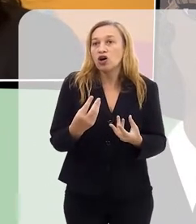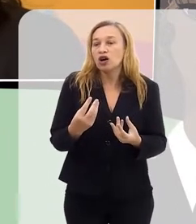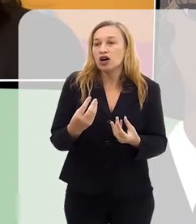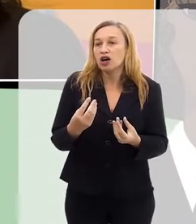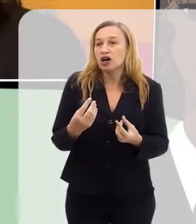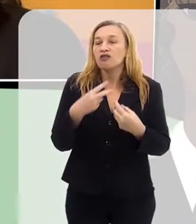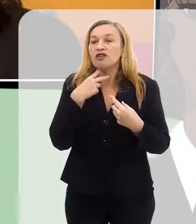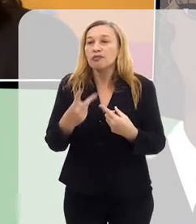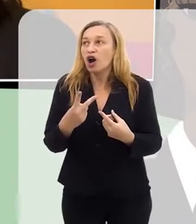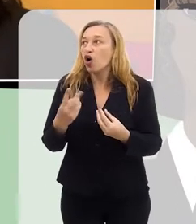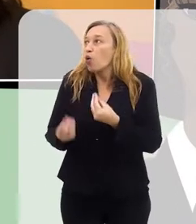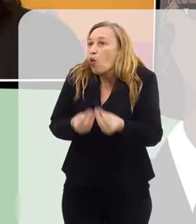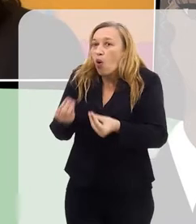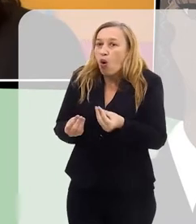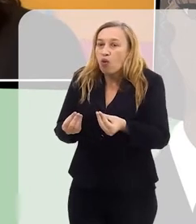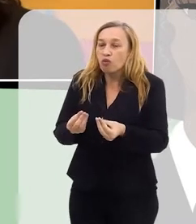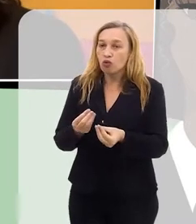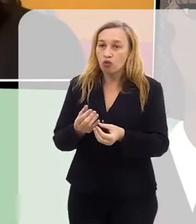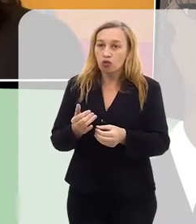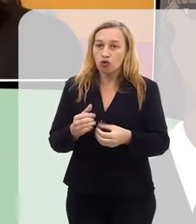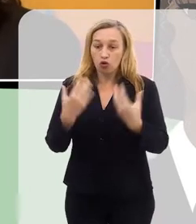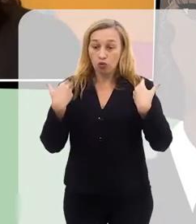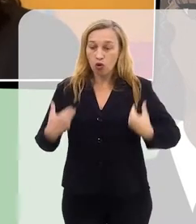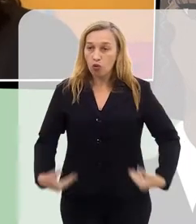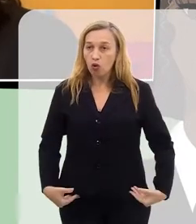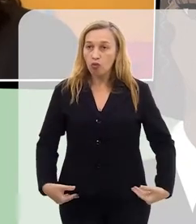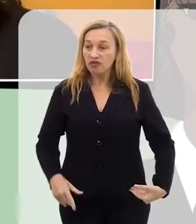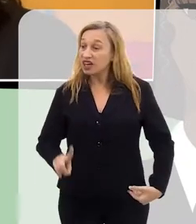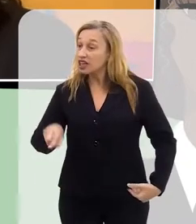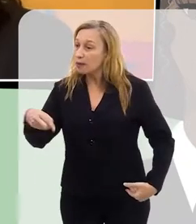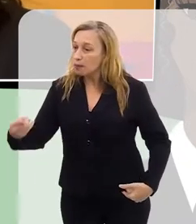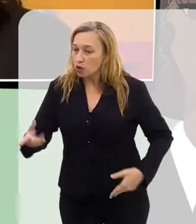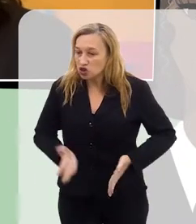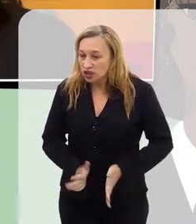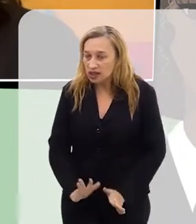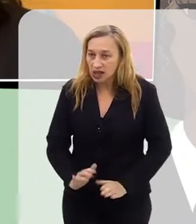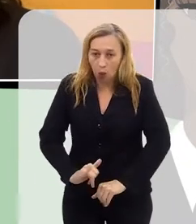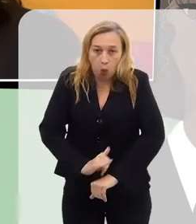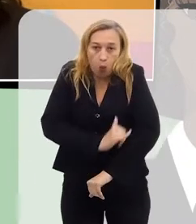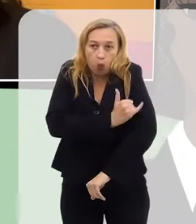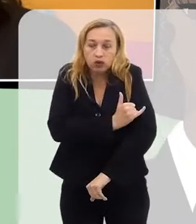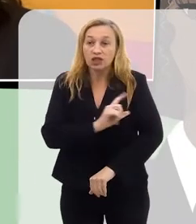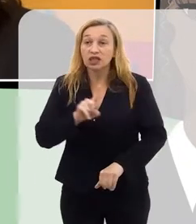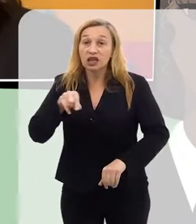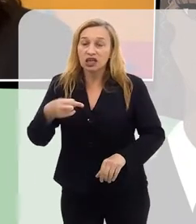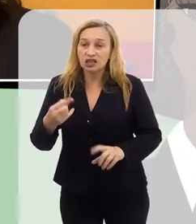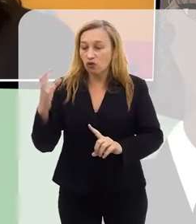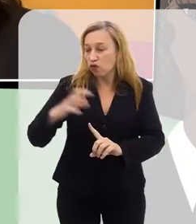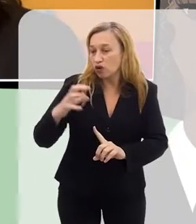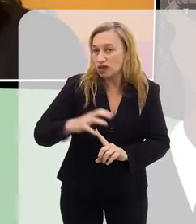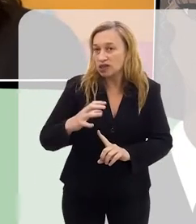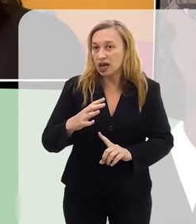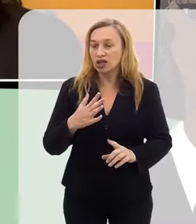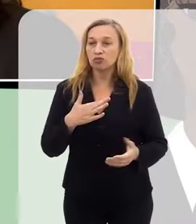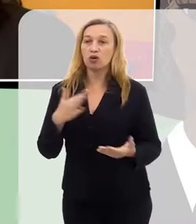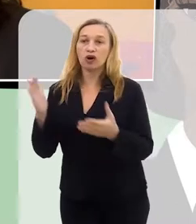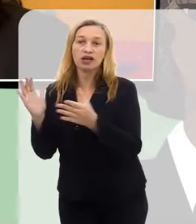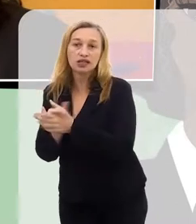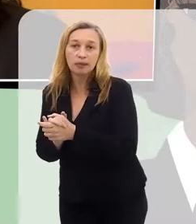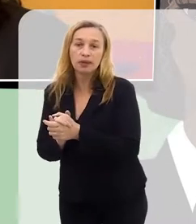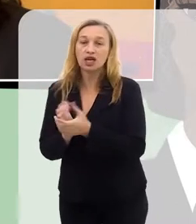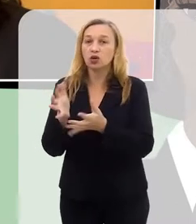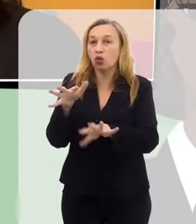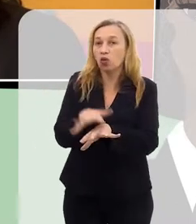o meu corpo após o nascimento do meu bebê. Que isso influenciaria no meu relacionamento, na minha atividade